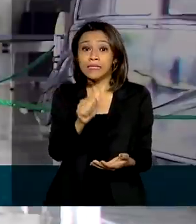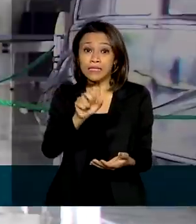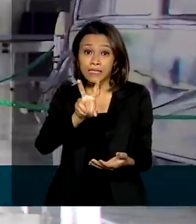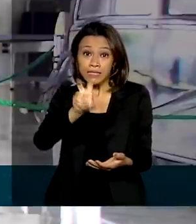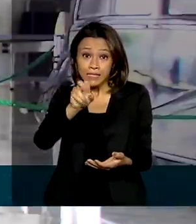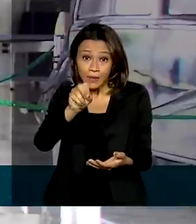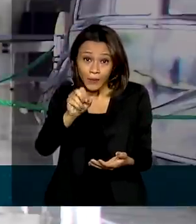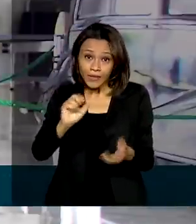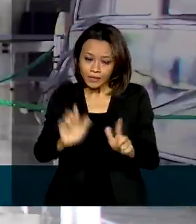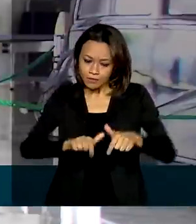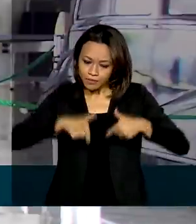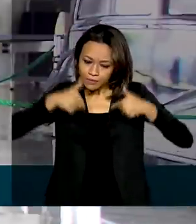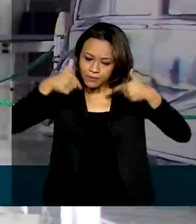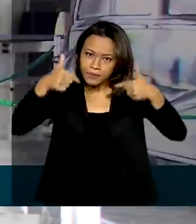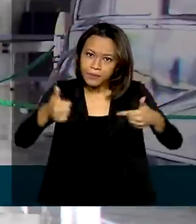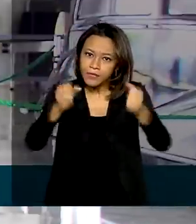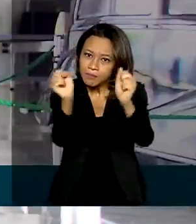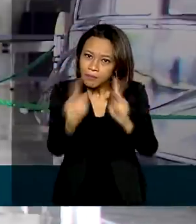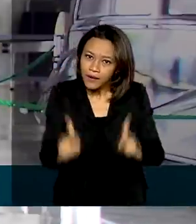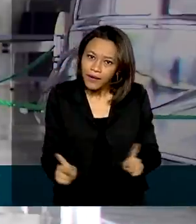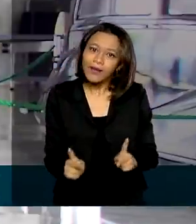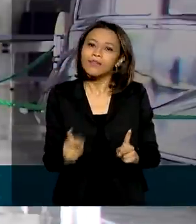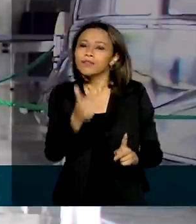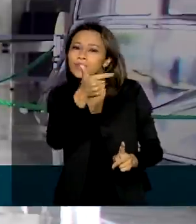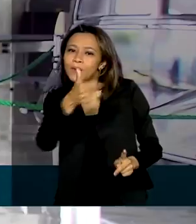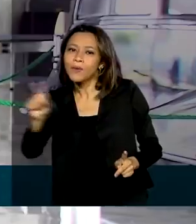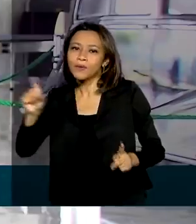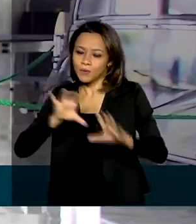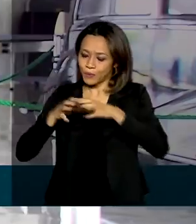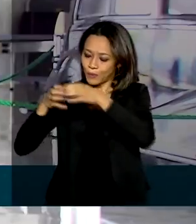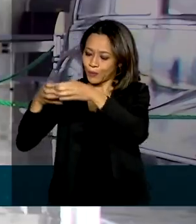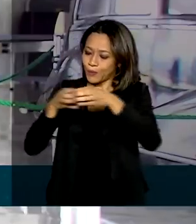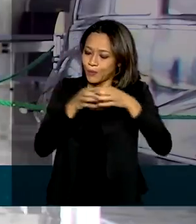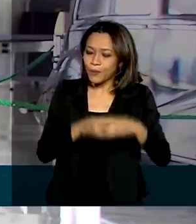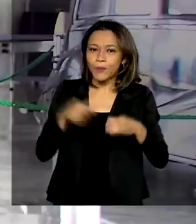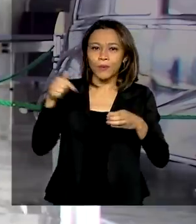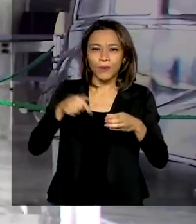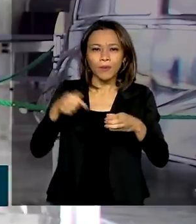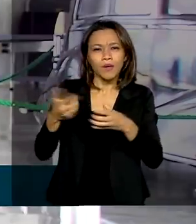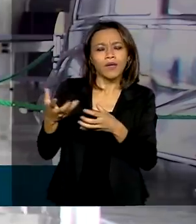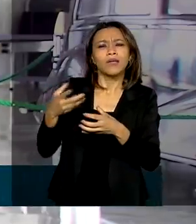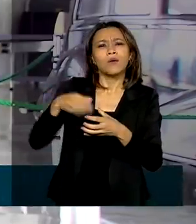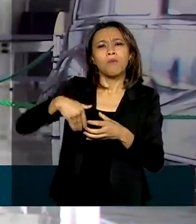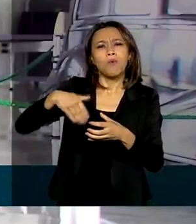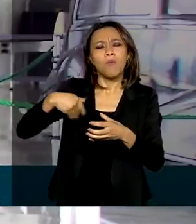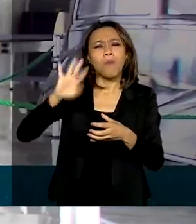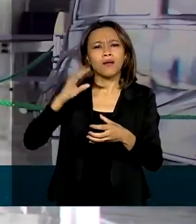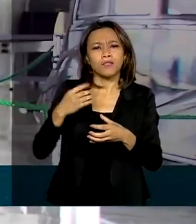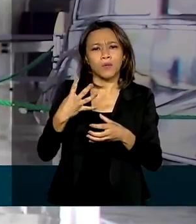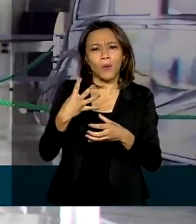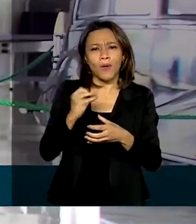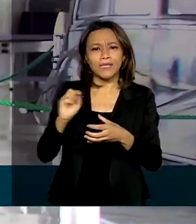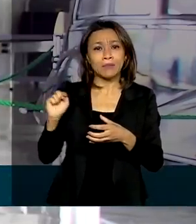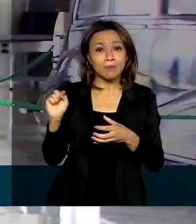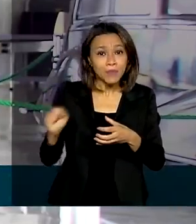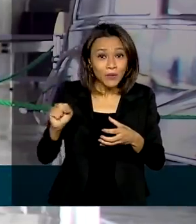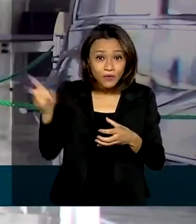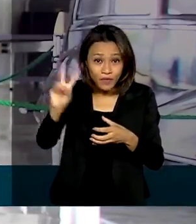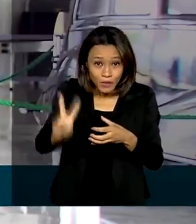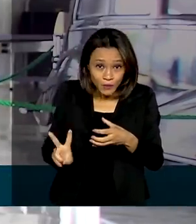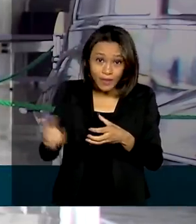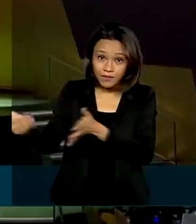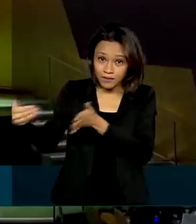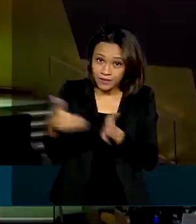paz e missões similares. Além da operação acolhida, que recebeu quase 400 mil refugiados venezuelanos